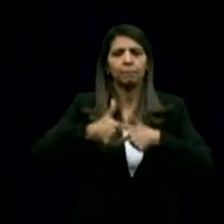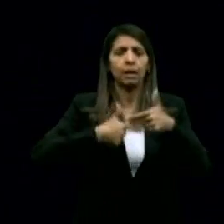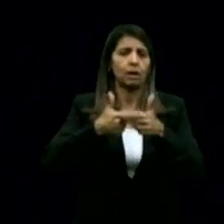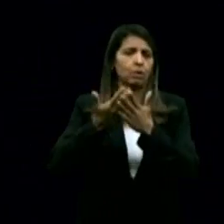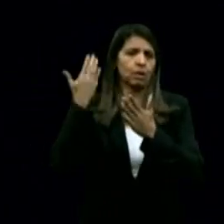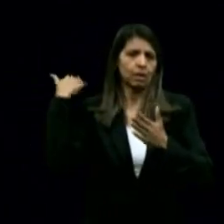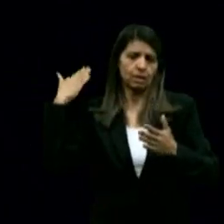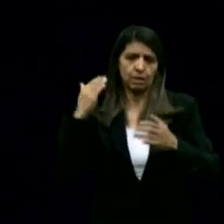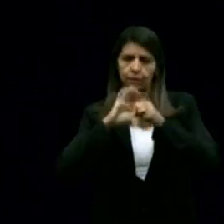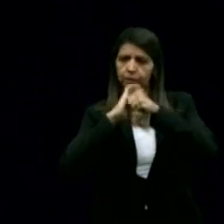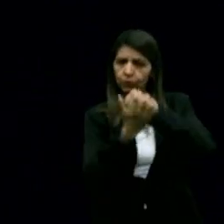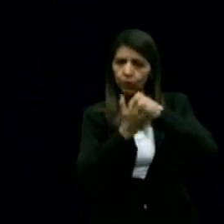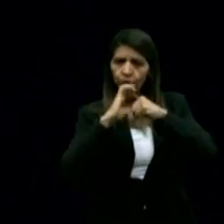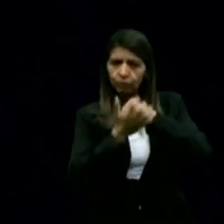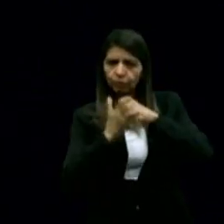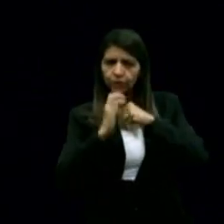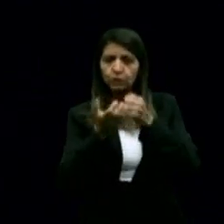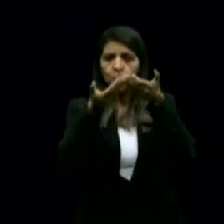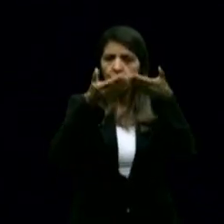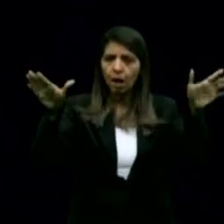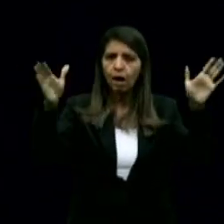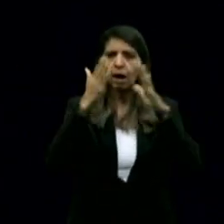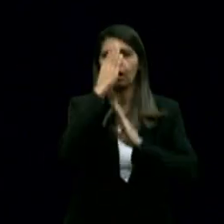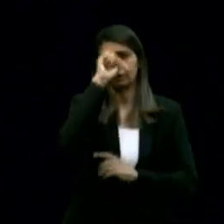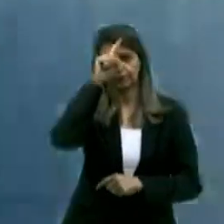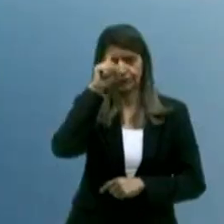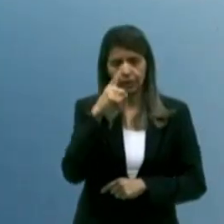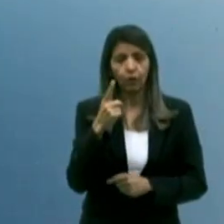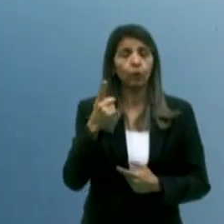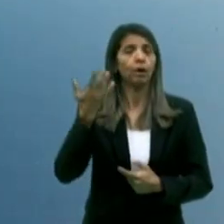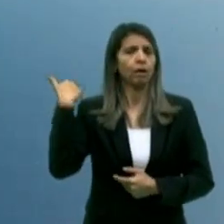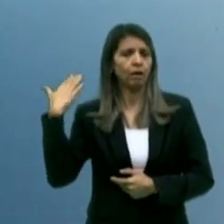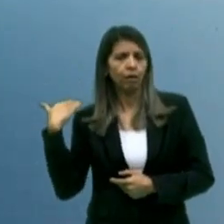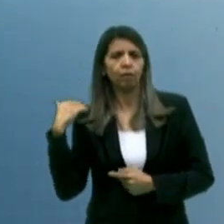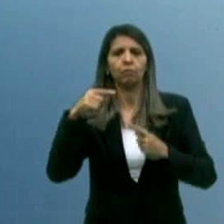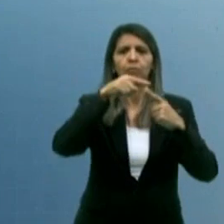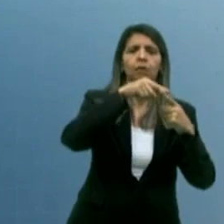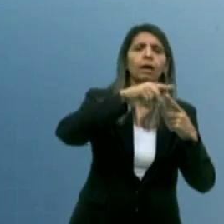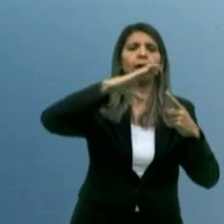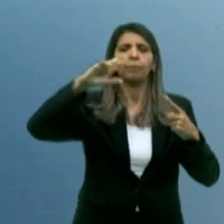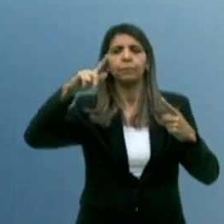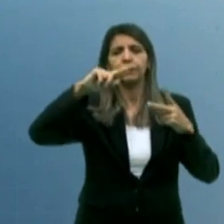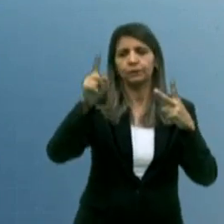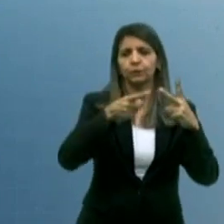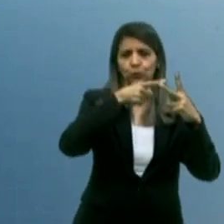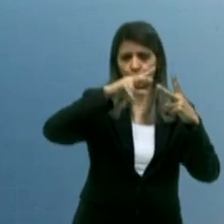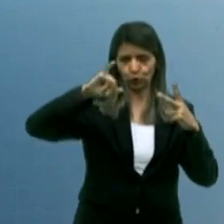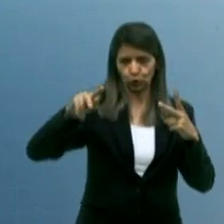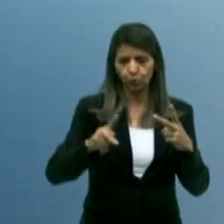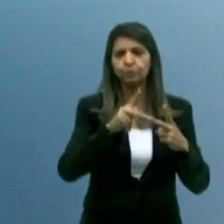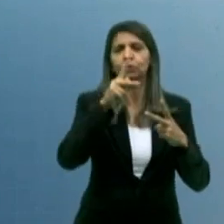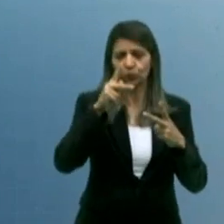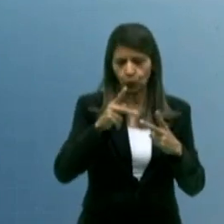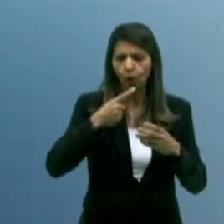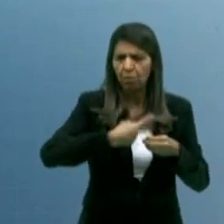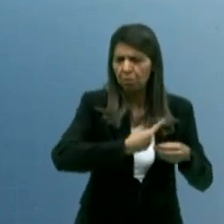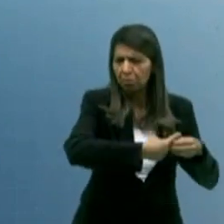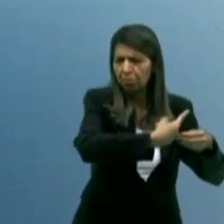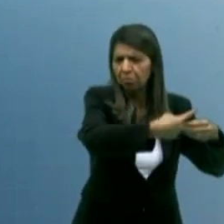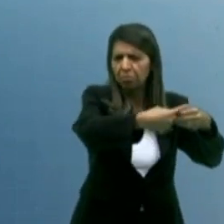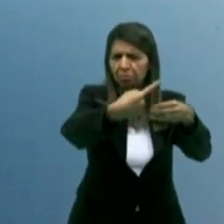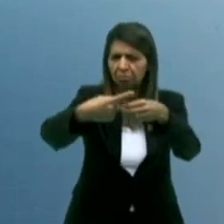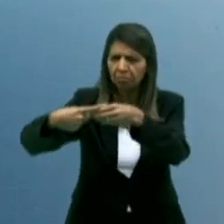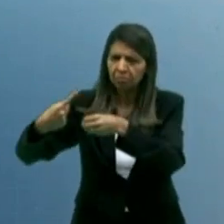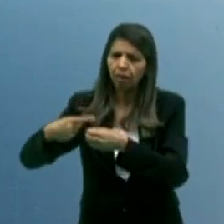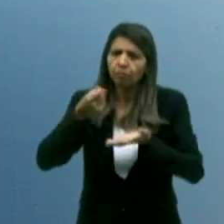hospitais fixos que hoje servem, uma Campina Grande e outra João Pessoa. Estamos interiorizando a média e